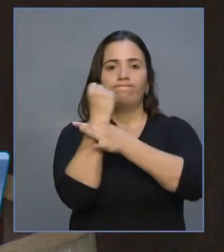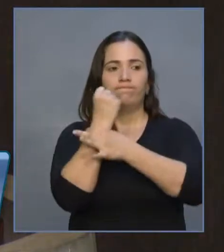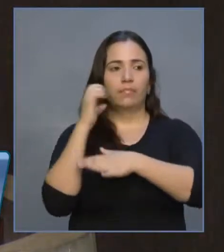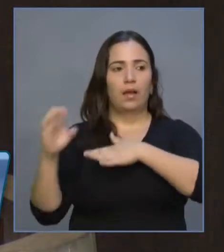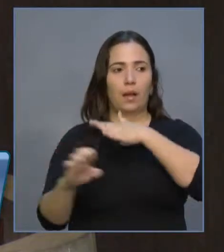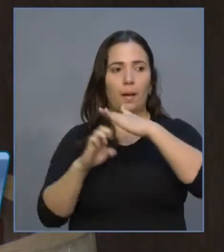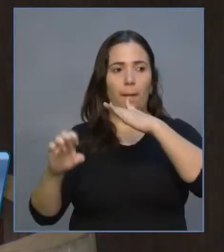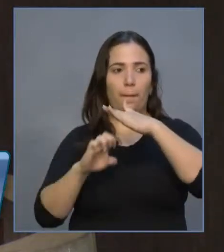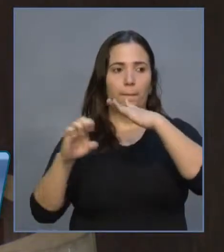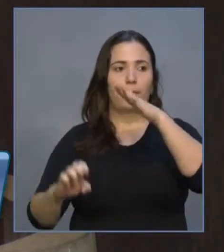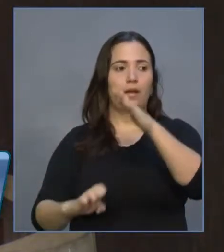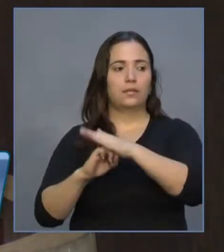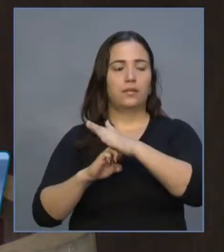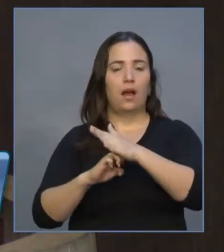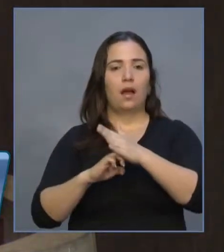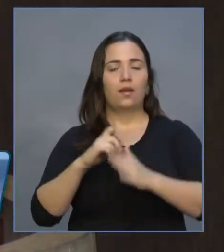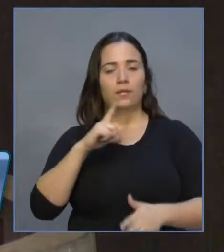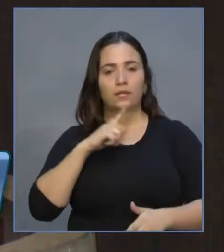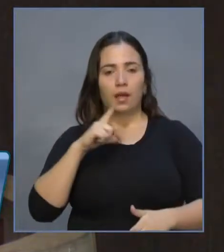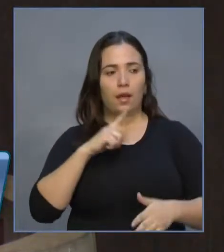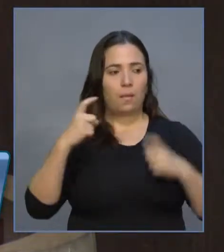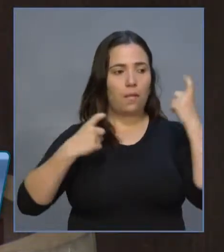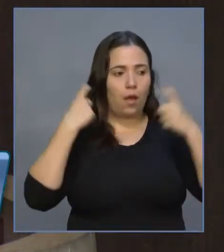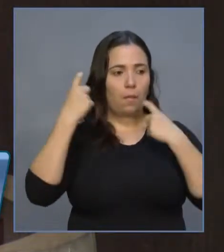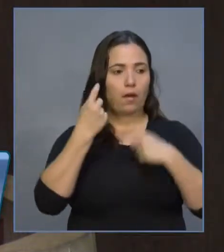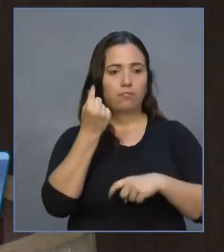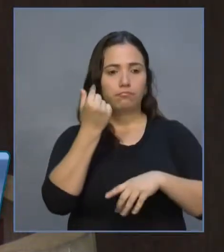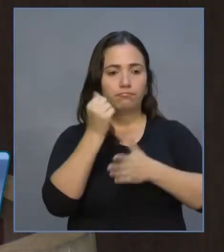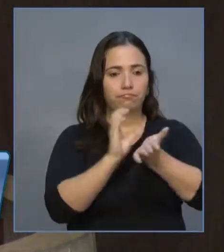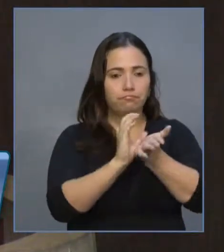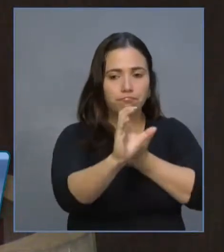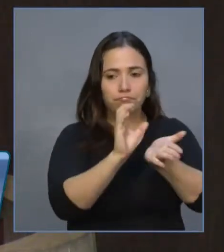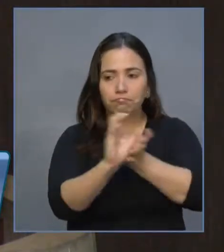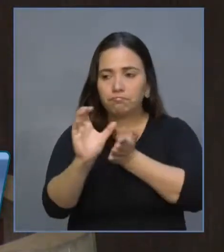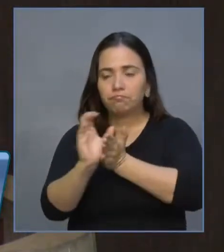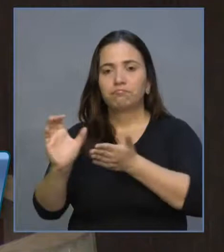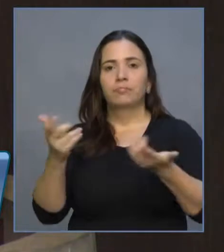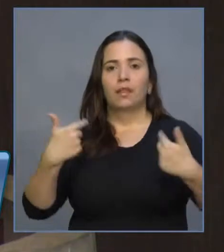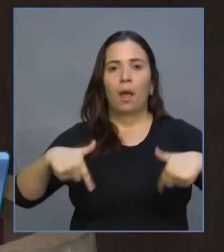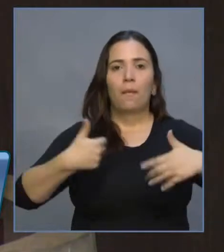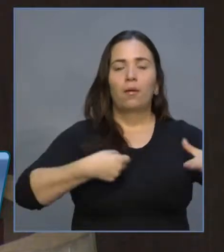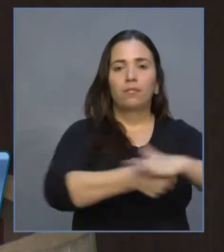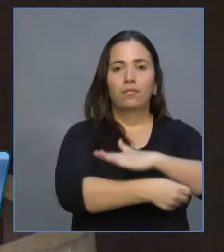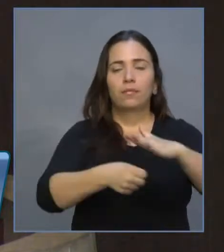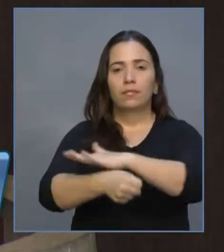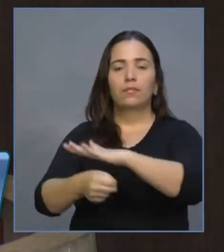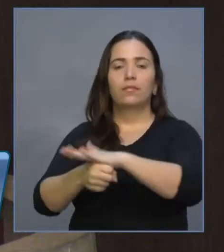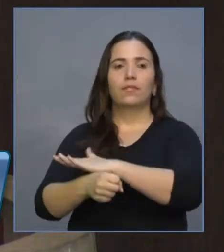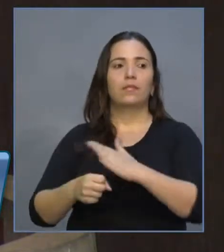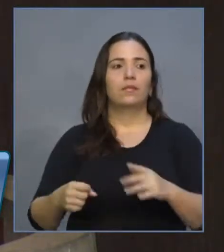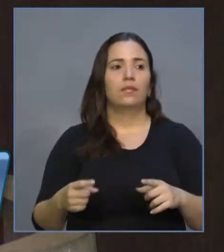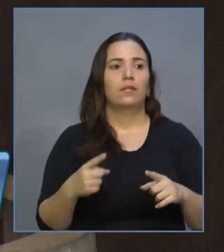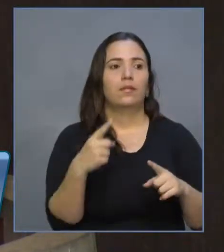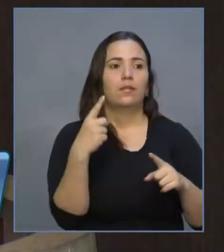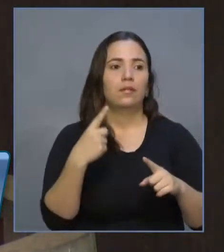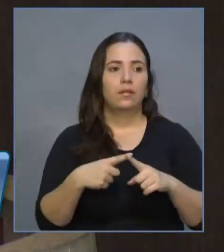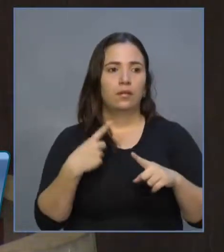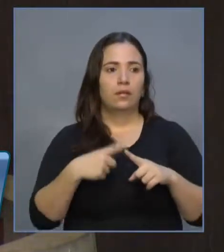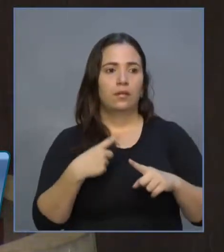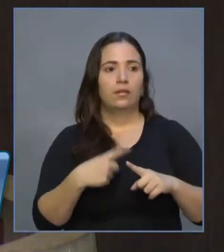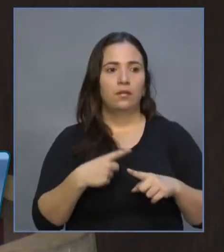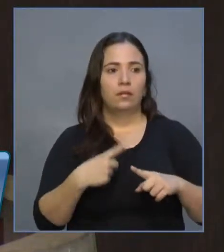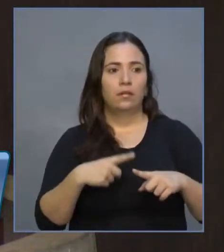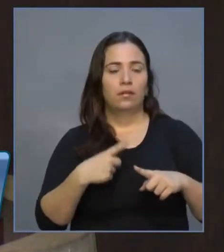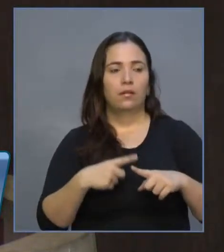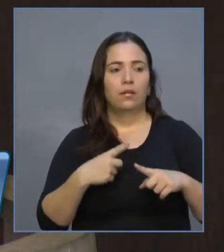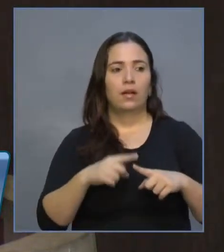fazer o investimento na forma de geração de emprego e renda, do que mesmo a ciranda financeira de ganhar recursos através de alta na